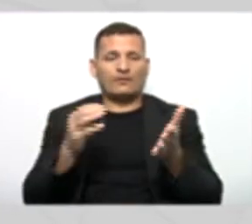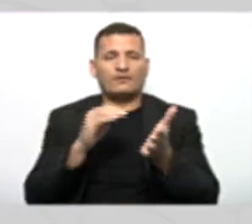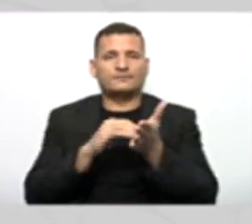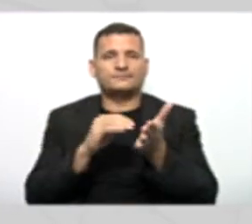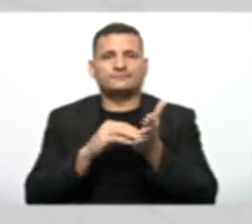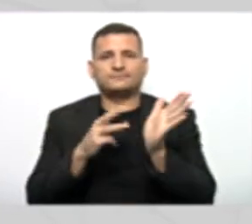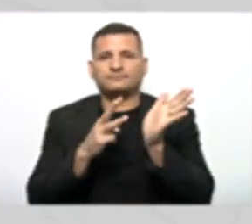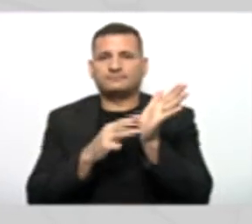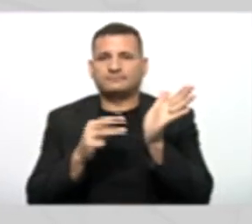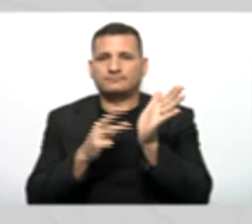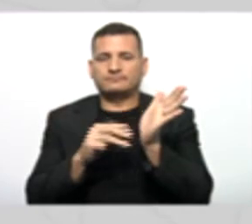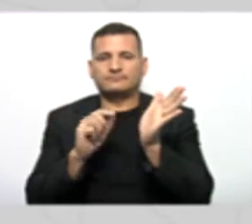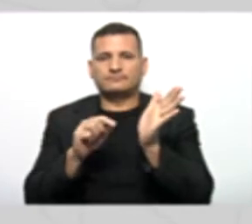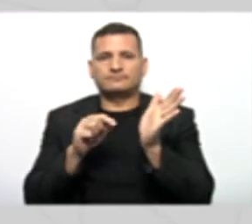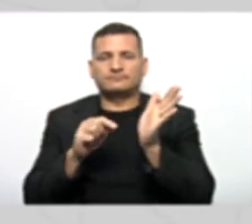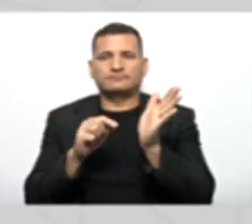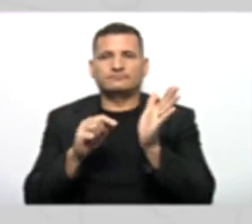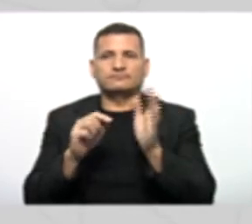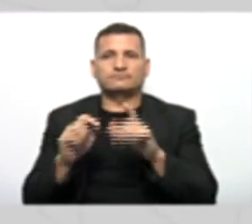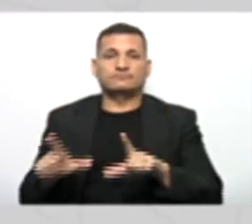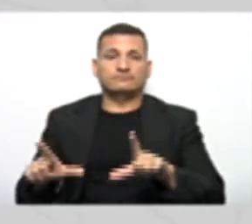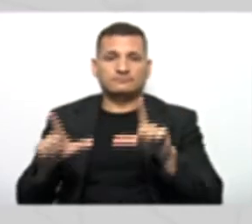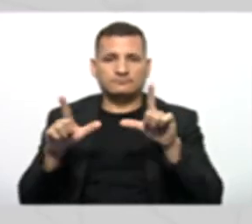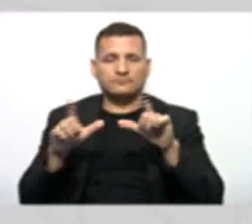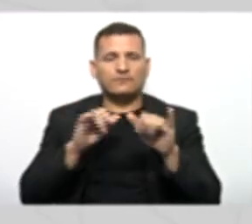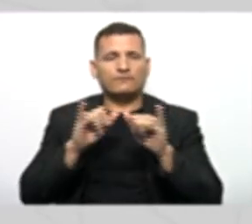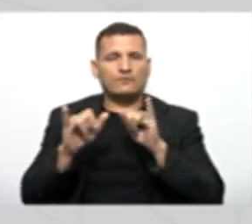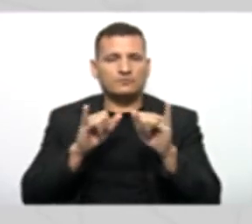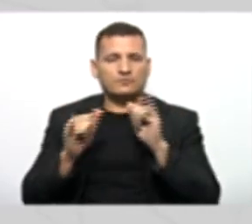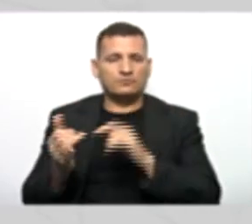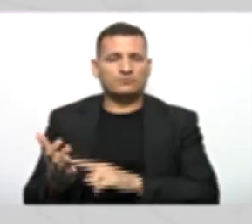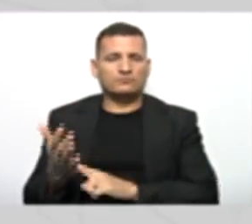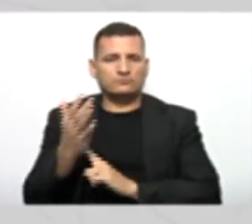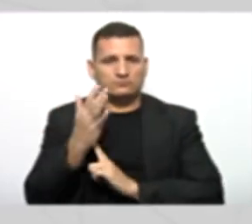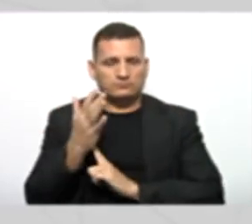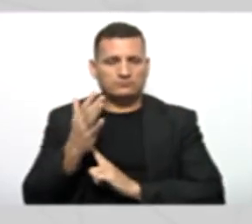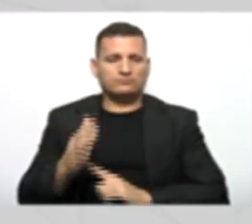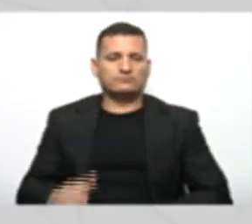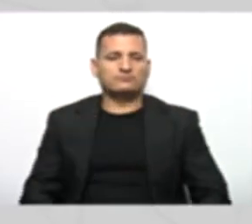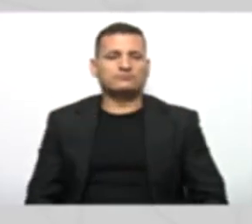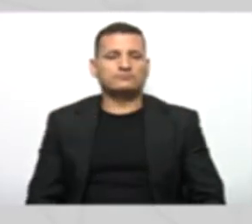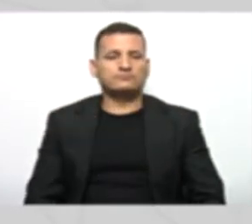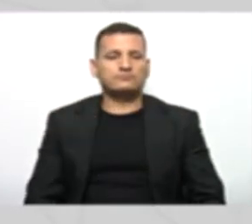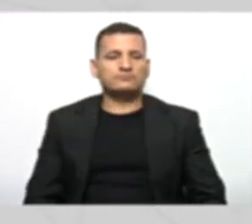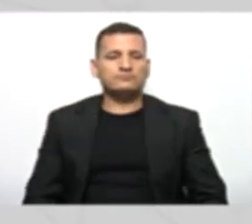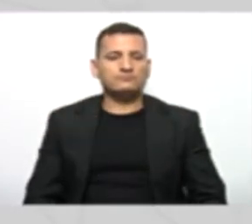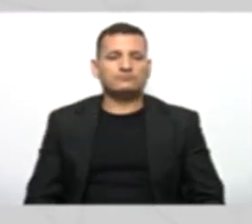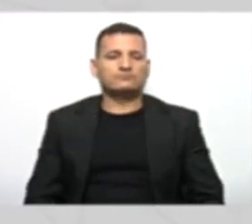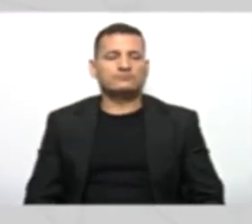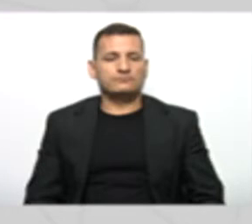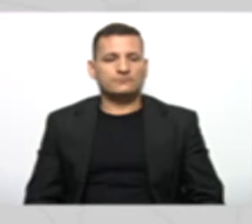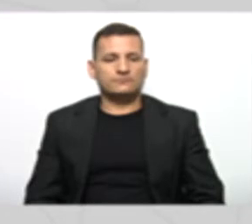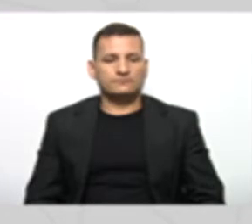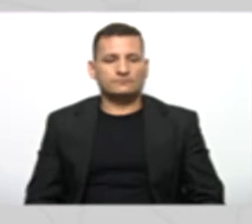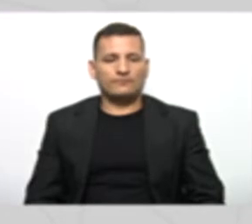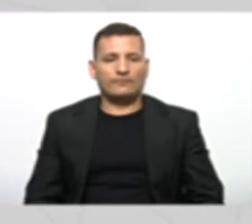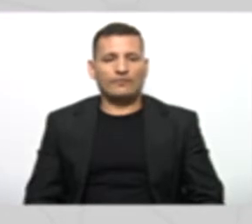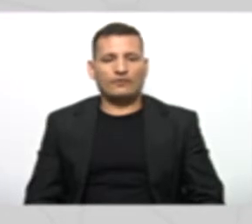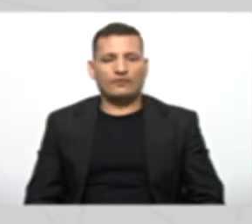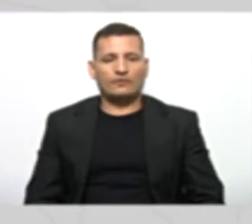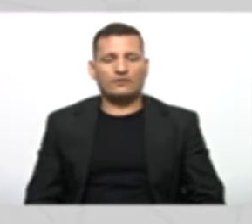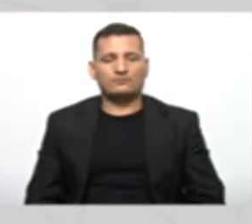Exibe Para mostrar Essas informações Que nós Desenvolvemos Que nós elaboramos Dentro da nossa classe Pessoa